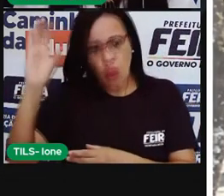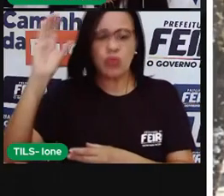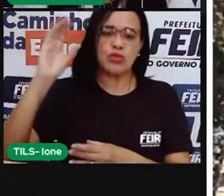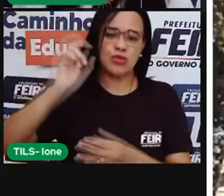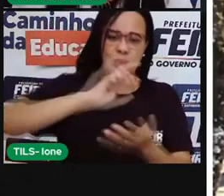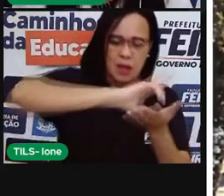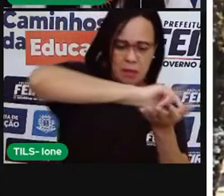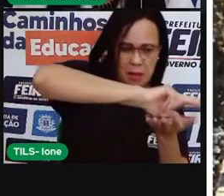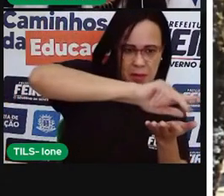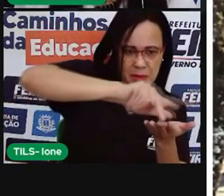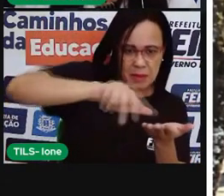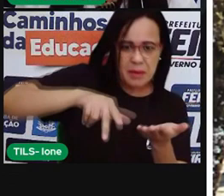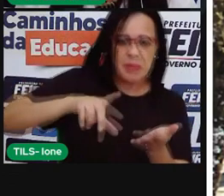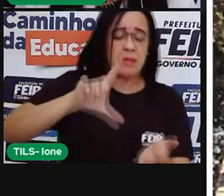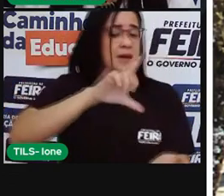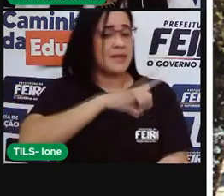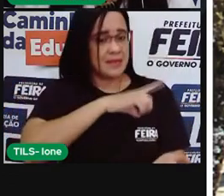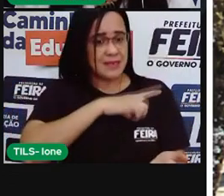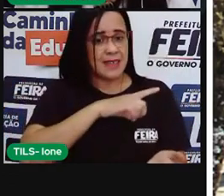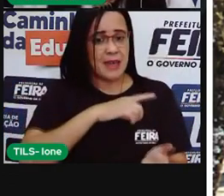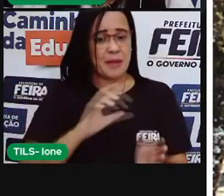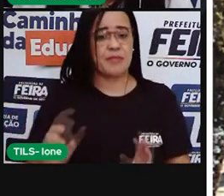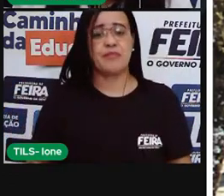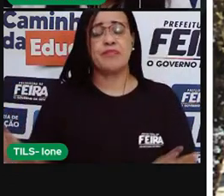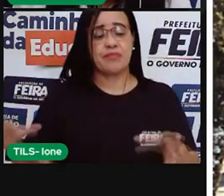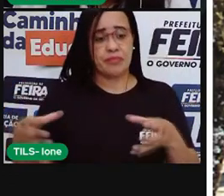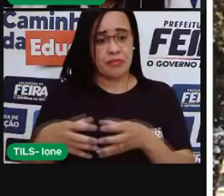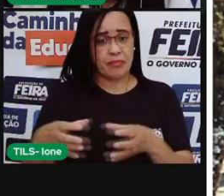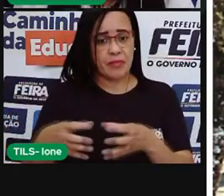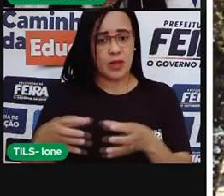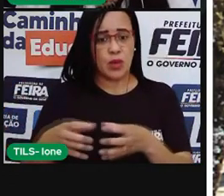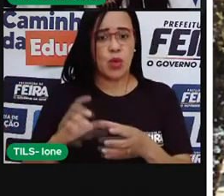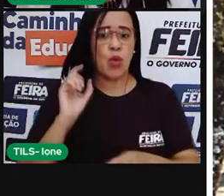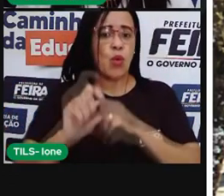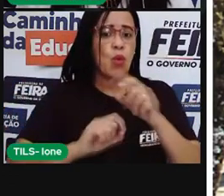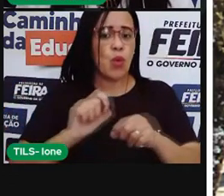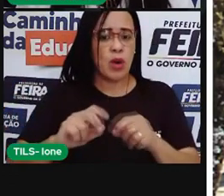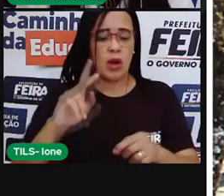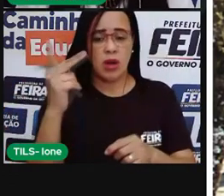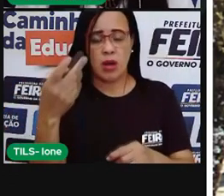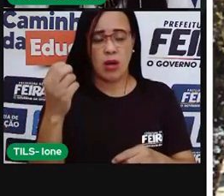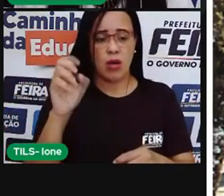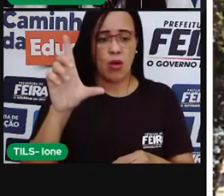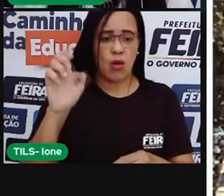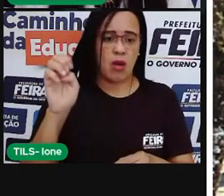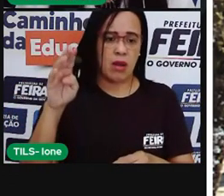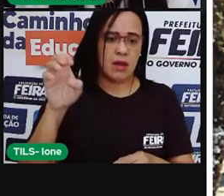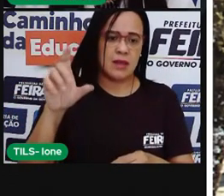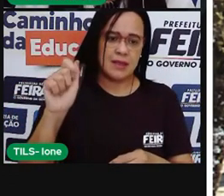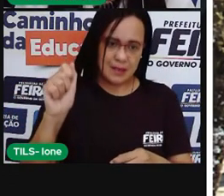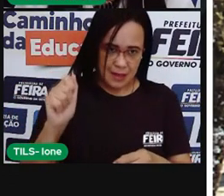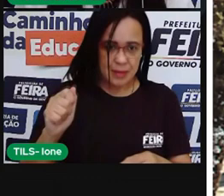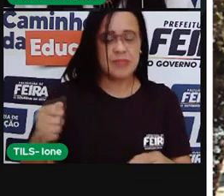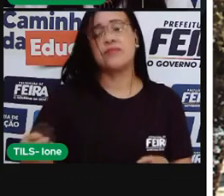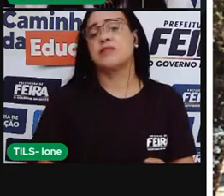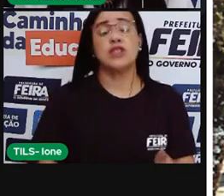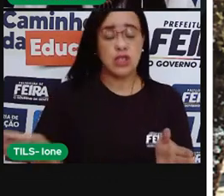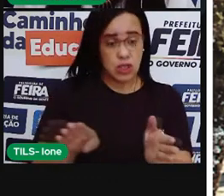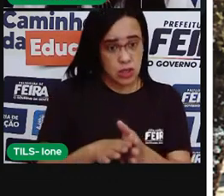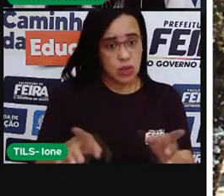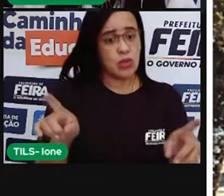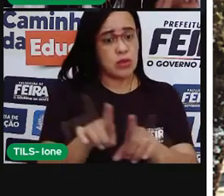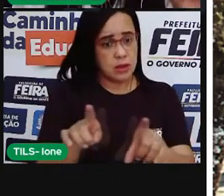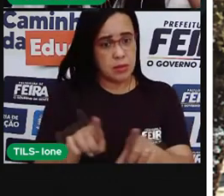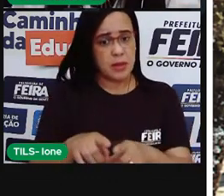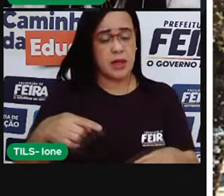Aqui é uma foto da comunidade holandesa na cidade de Holambra, em São Paulo. Eles vieram da Holanda